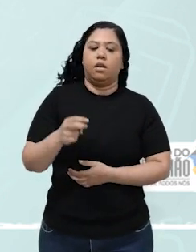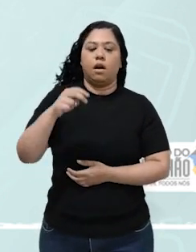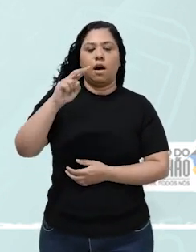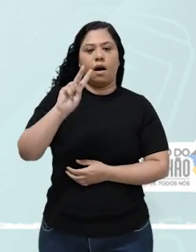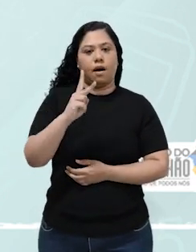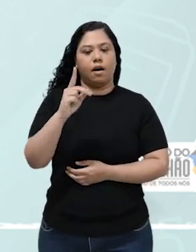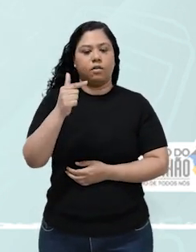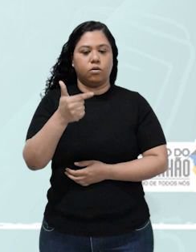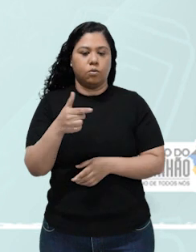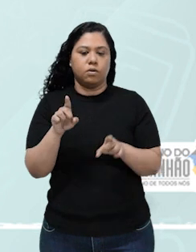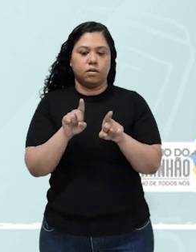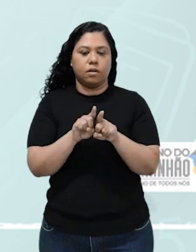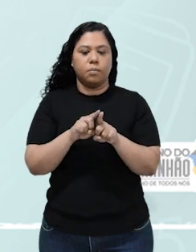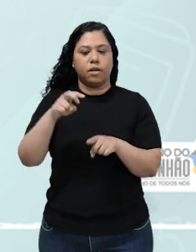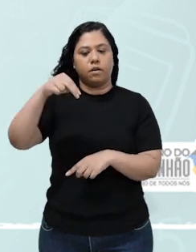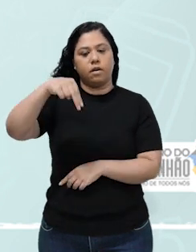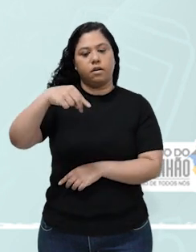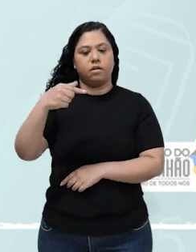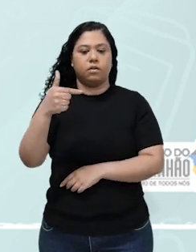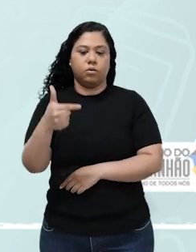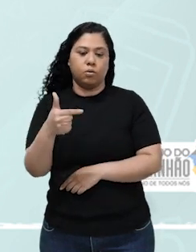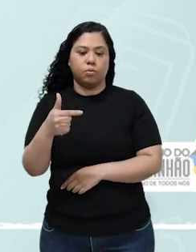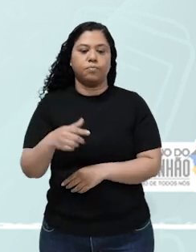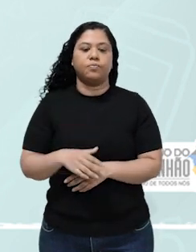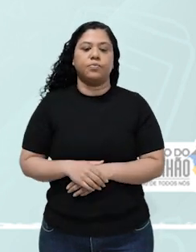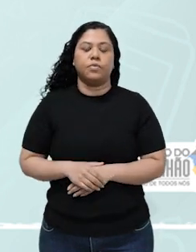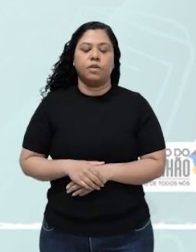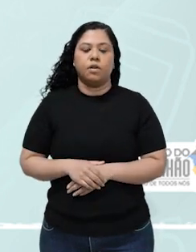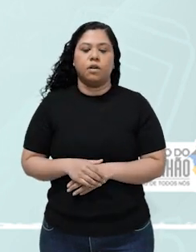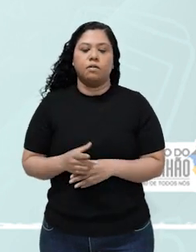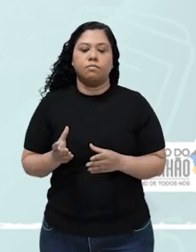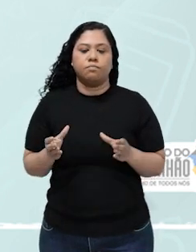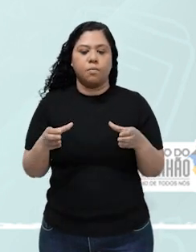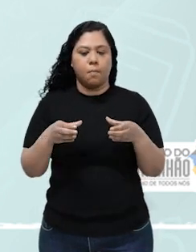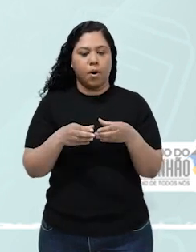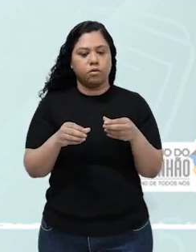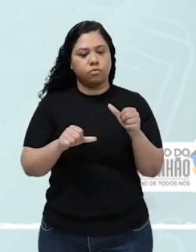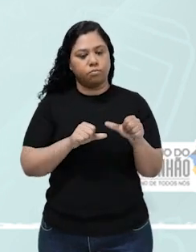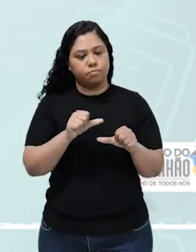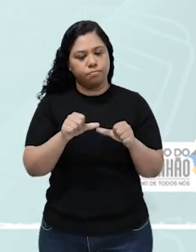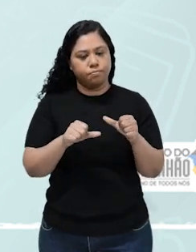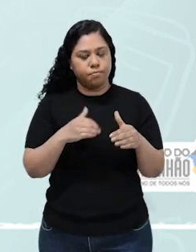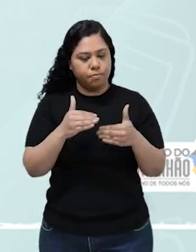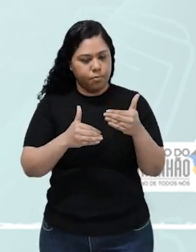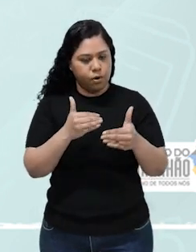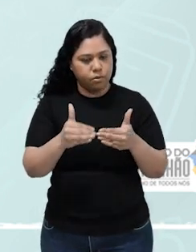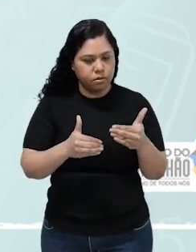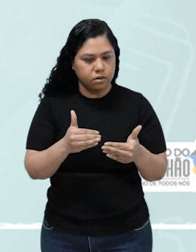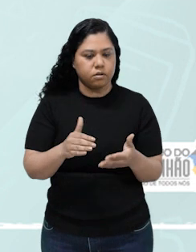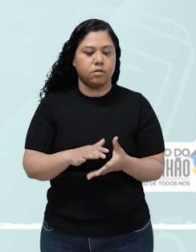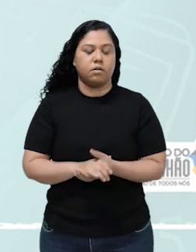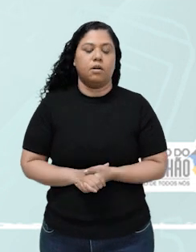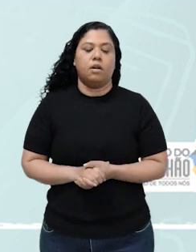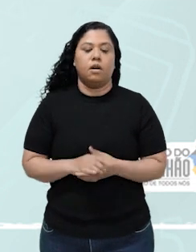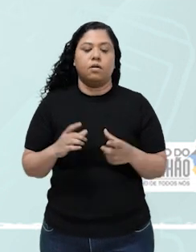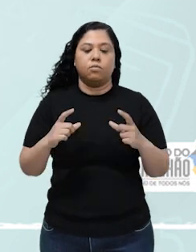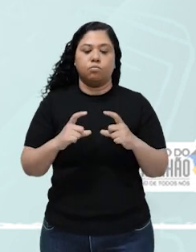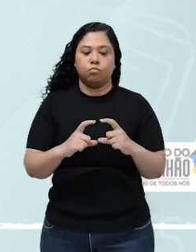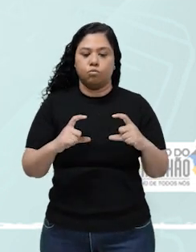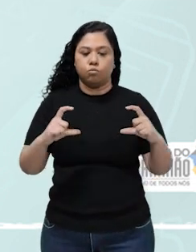e do gás nitrogênio, N2, que faz parte do processo de Haber-Bosch. Então, a reação é